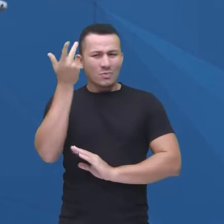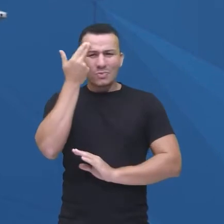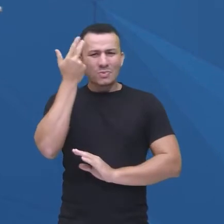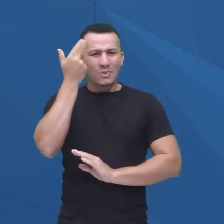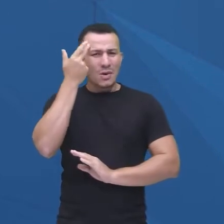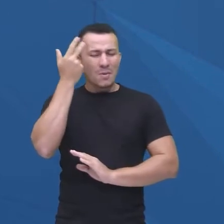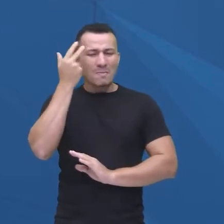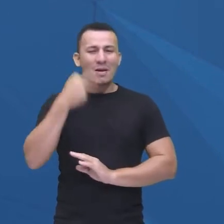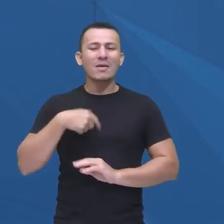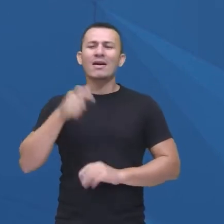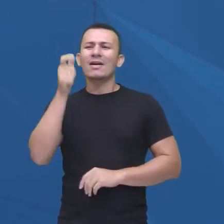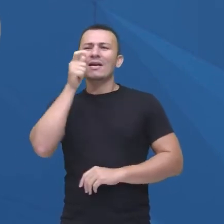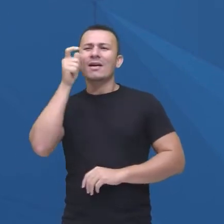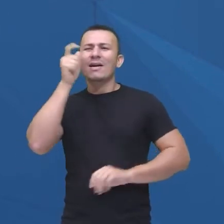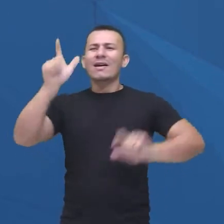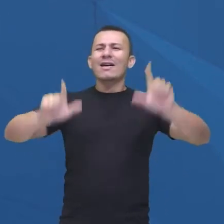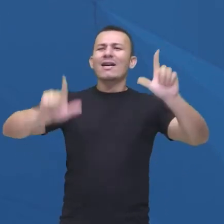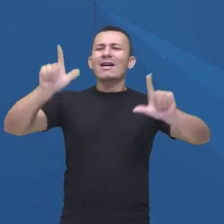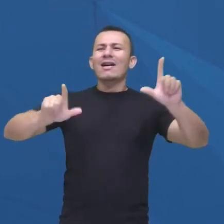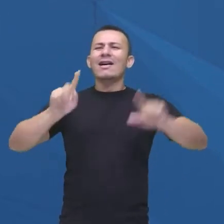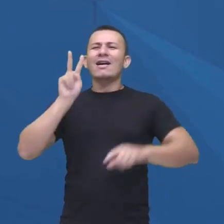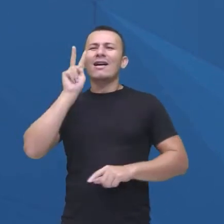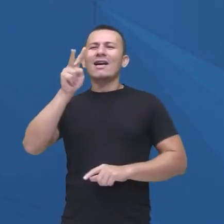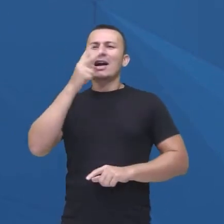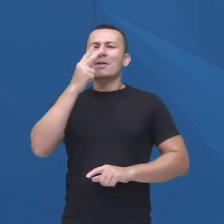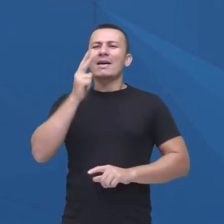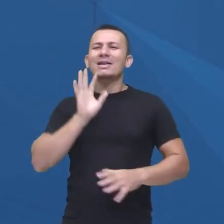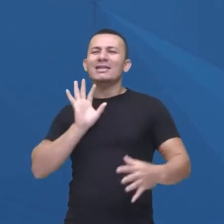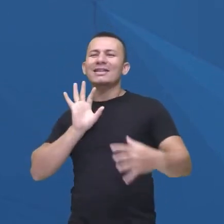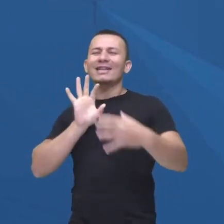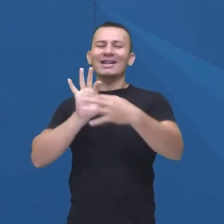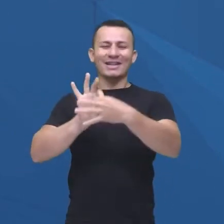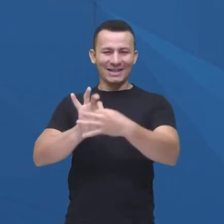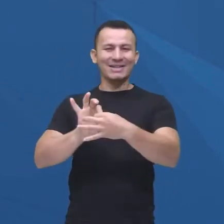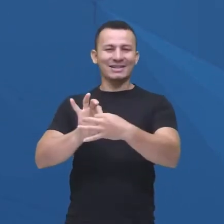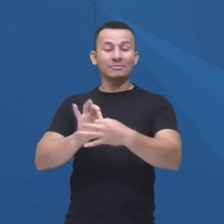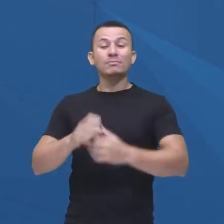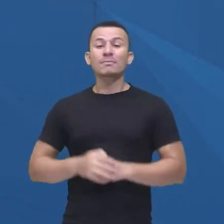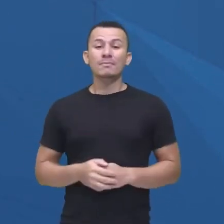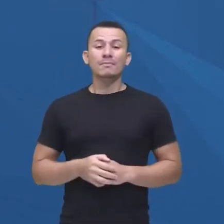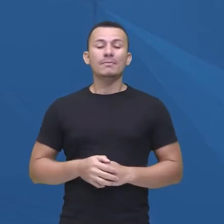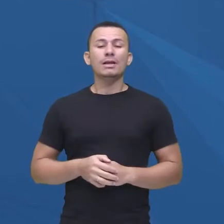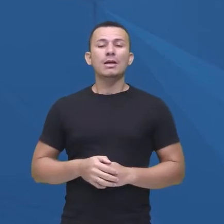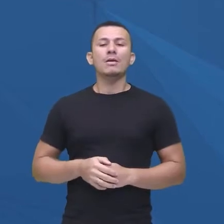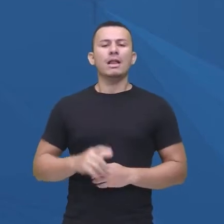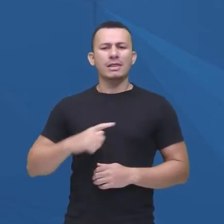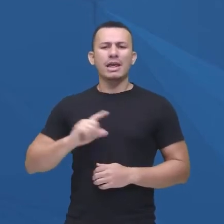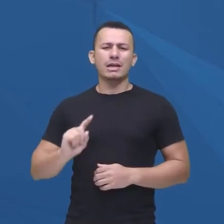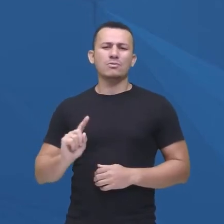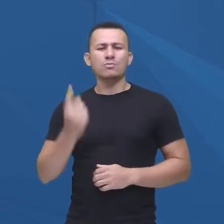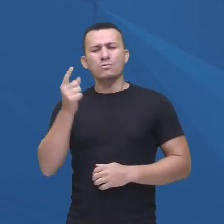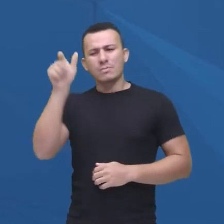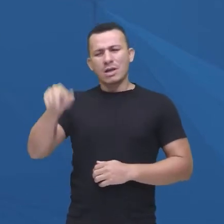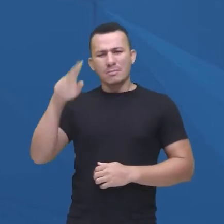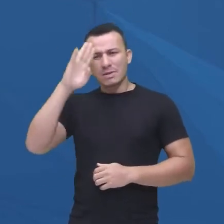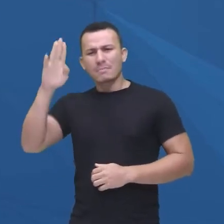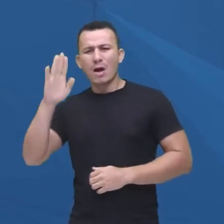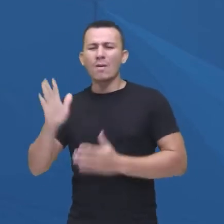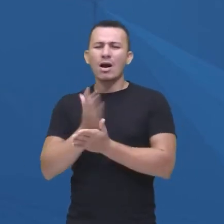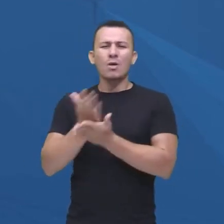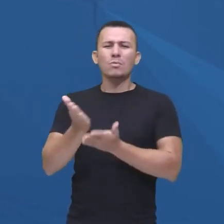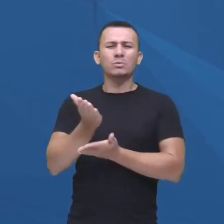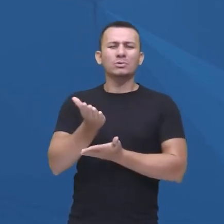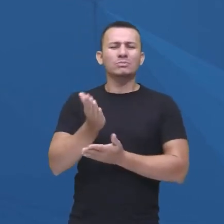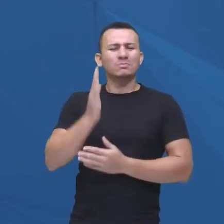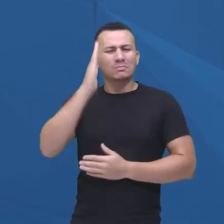história dos personagens, né? Com o enredo ali. Nem tanto às vezes quem é o personagem principal. Às vezes a gente assiste